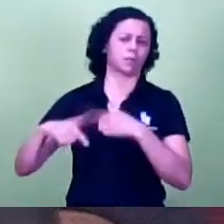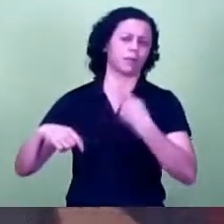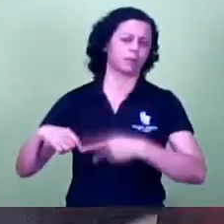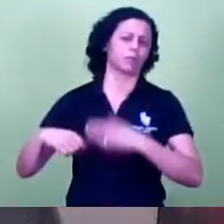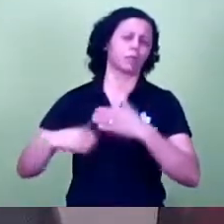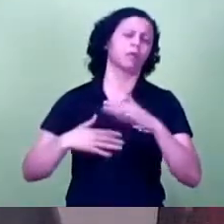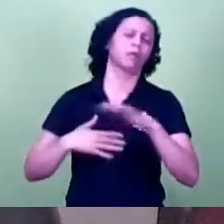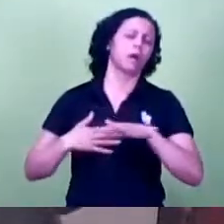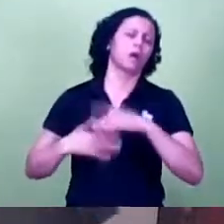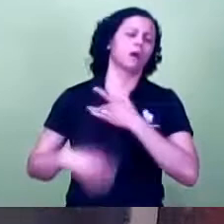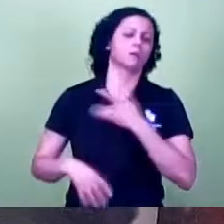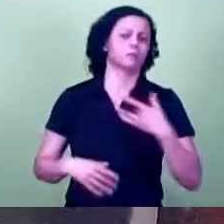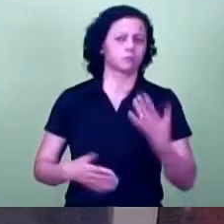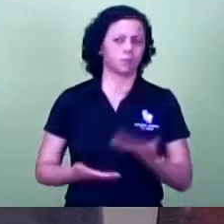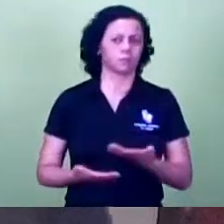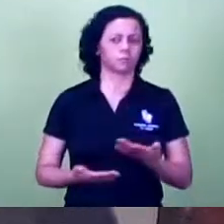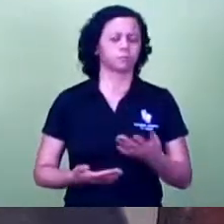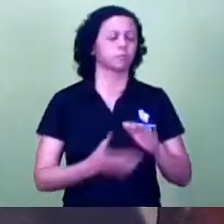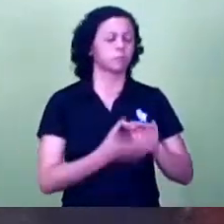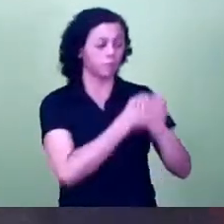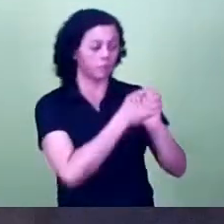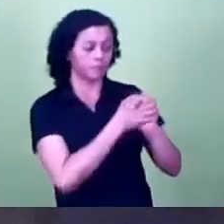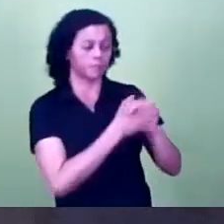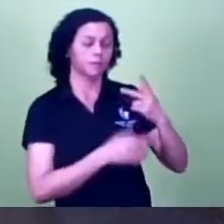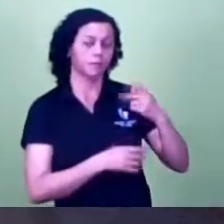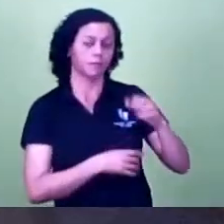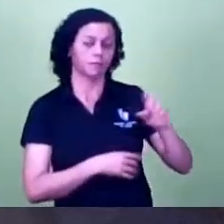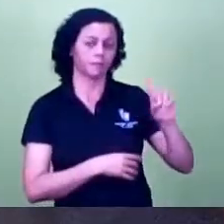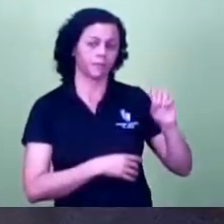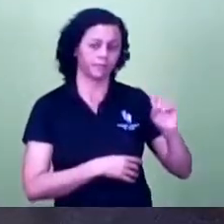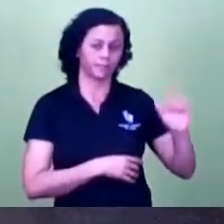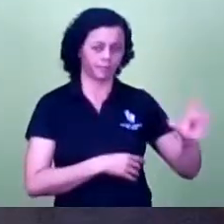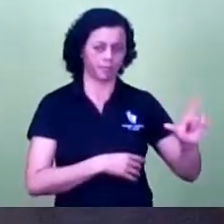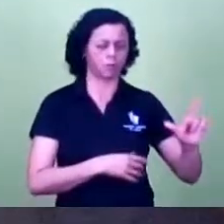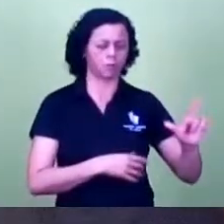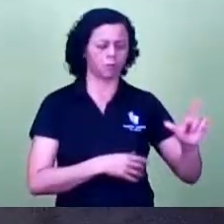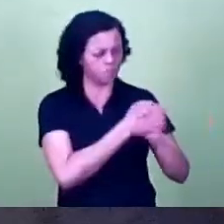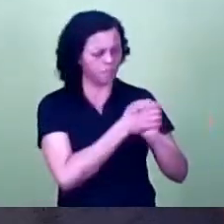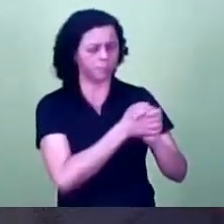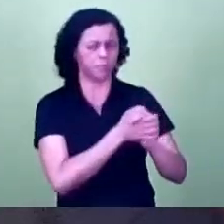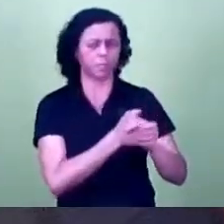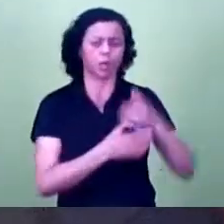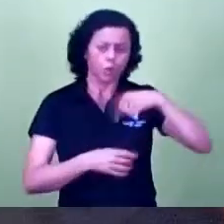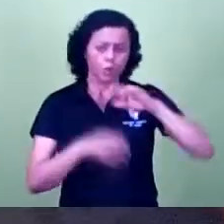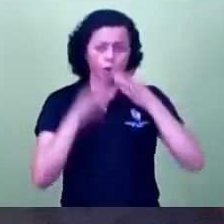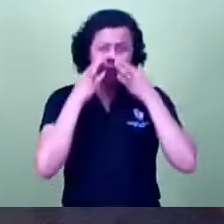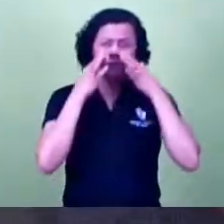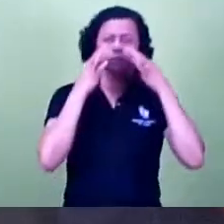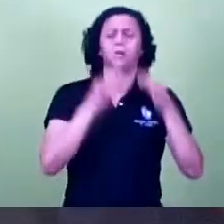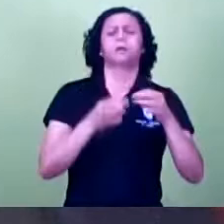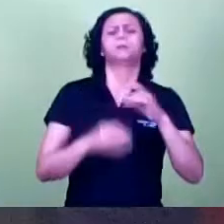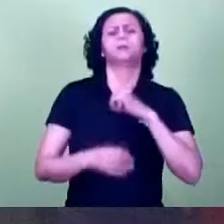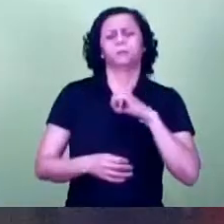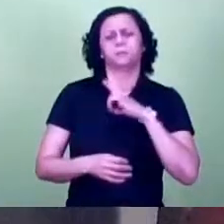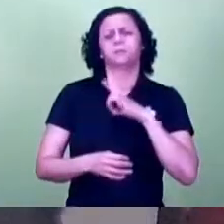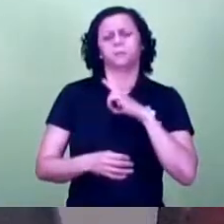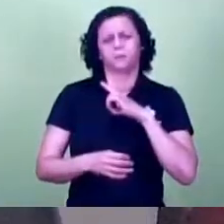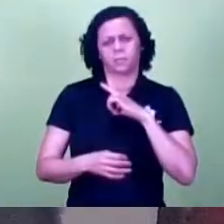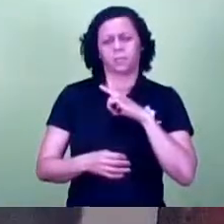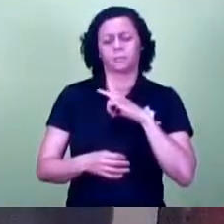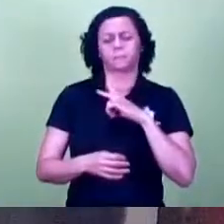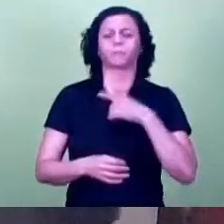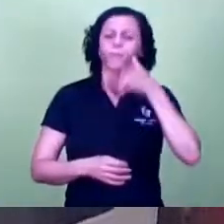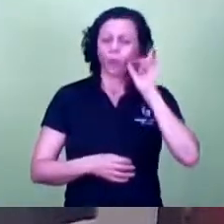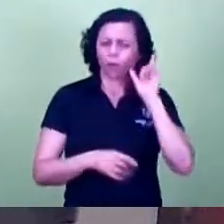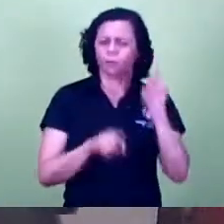vossa excelência assinei com vossa excelência e dizer aí que nós estamos atentos né ontem nós entramos também com